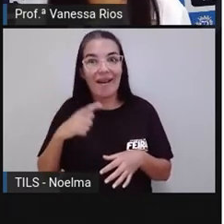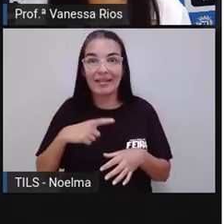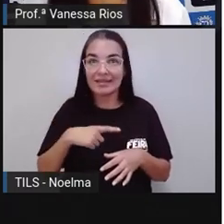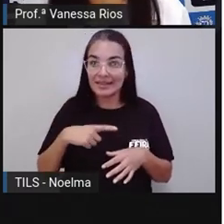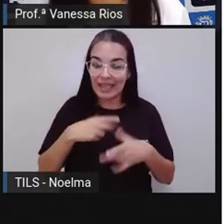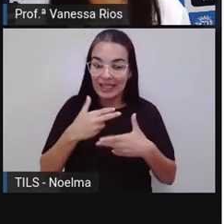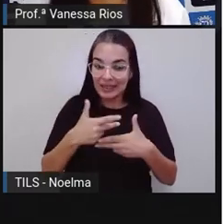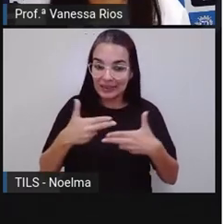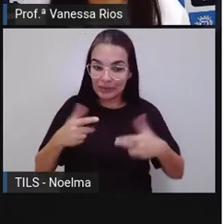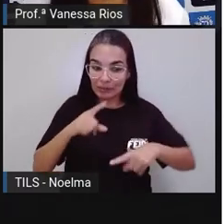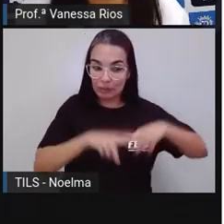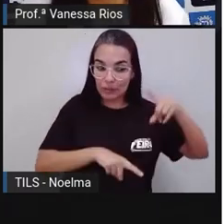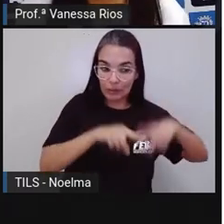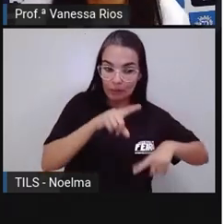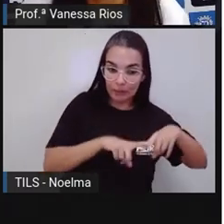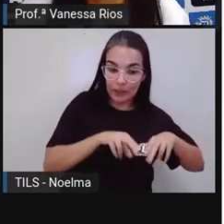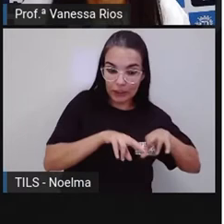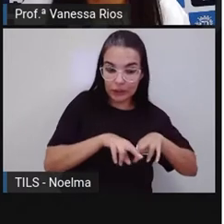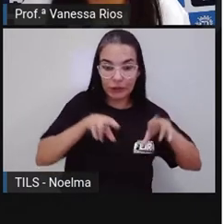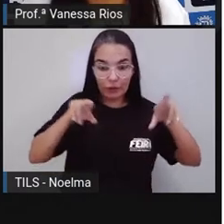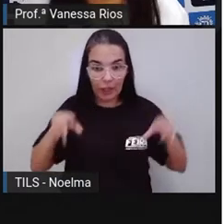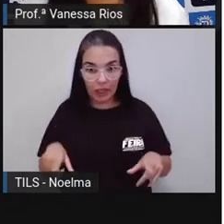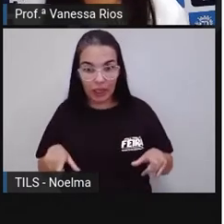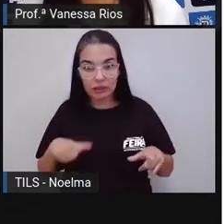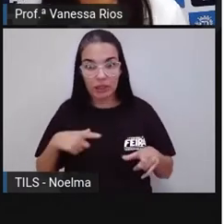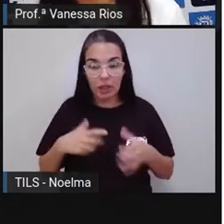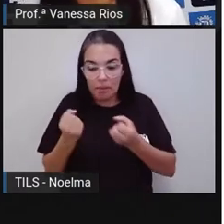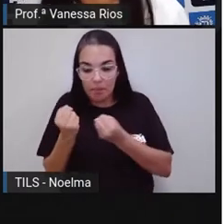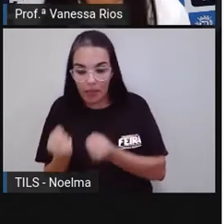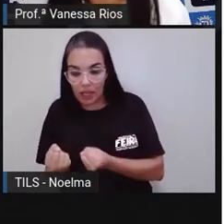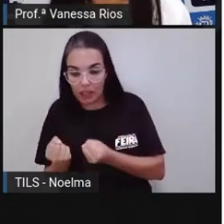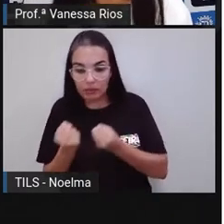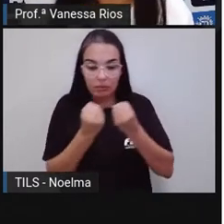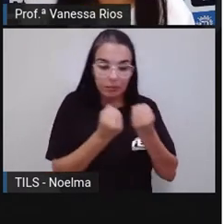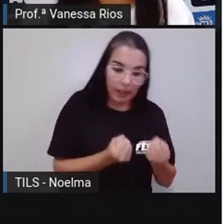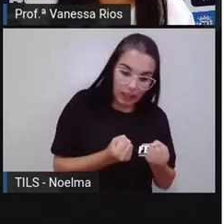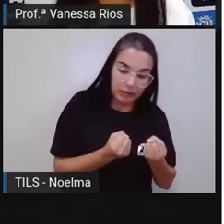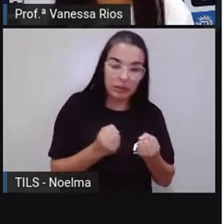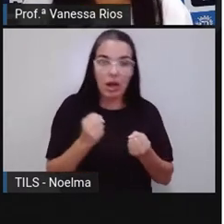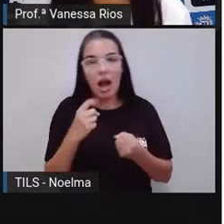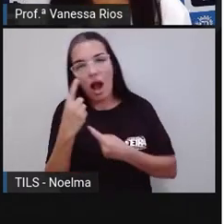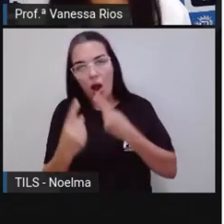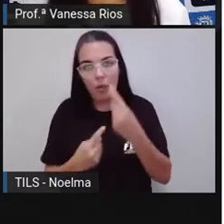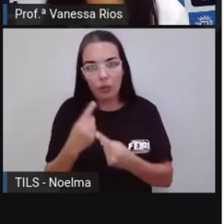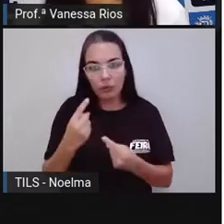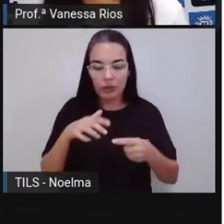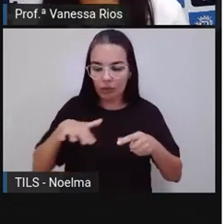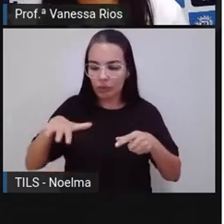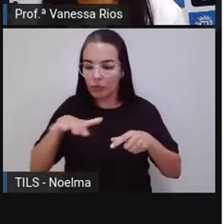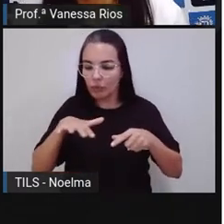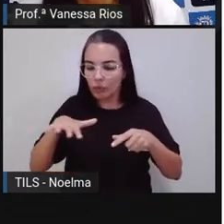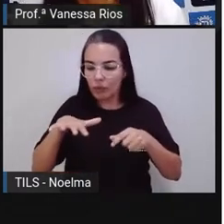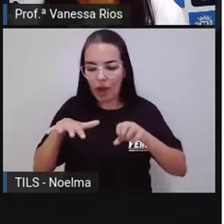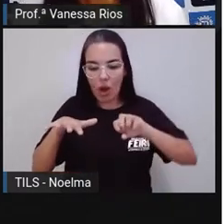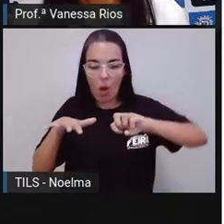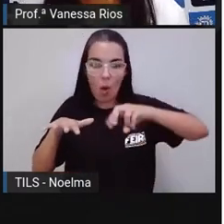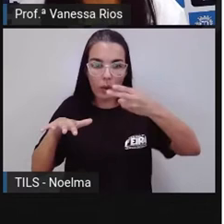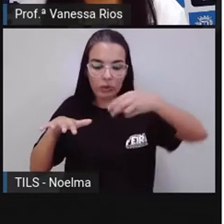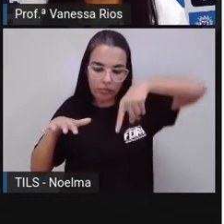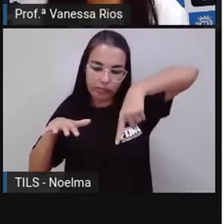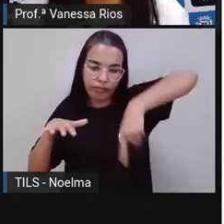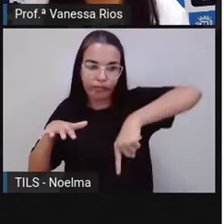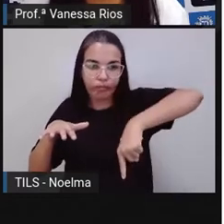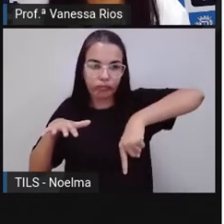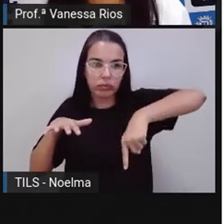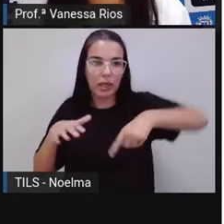propriedades, né? Em relação à densidade de forma diferente. Então alguns flutuam, outros afundam. Mas